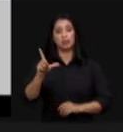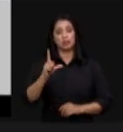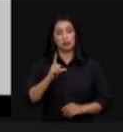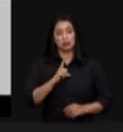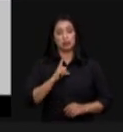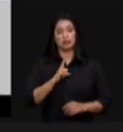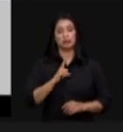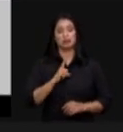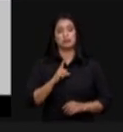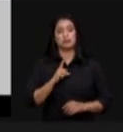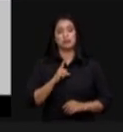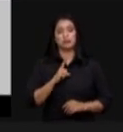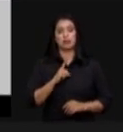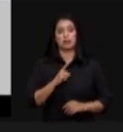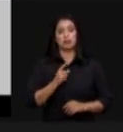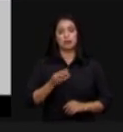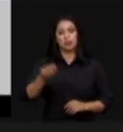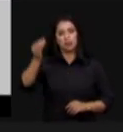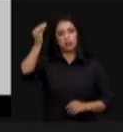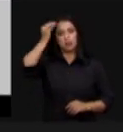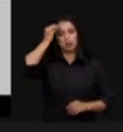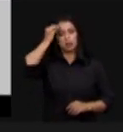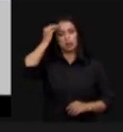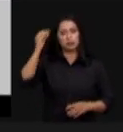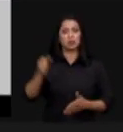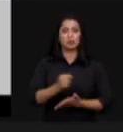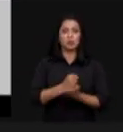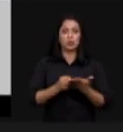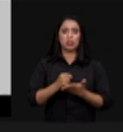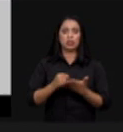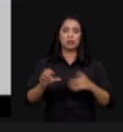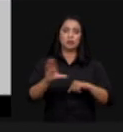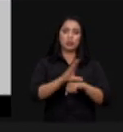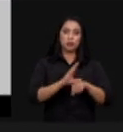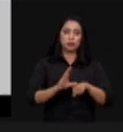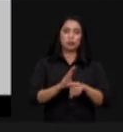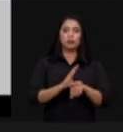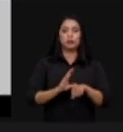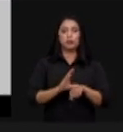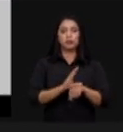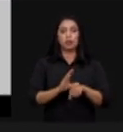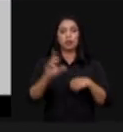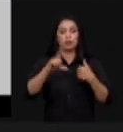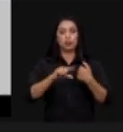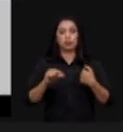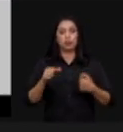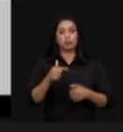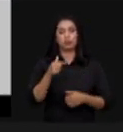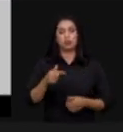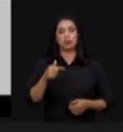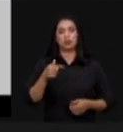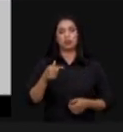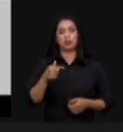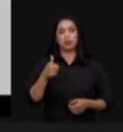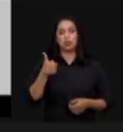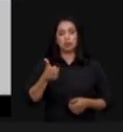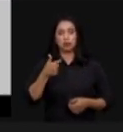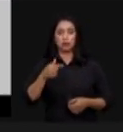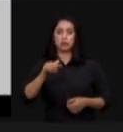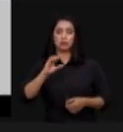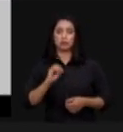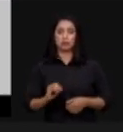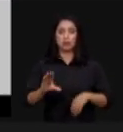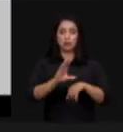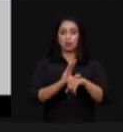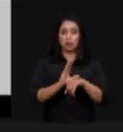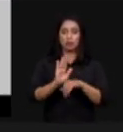ter sempre em mente os nossos princípios constitucionais notadamente no artigo 170 da constituição